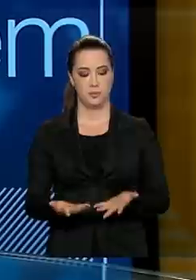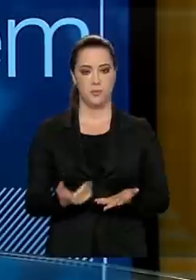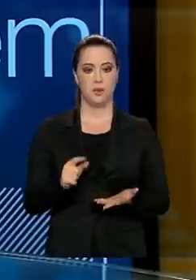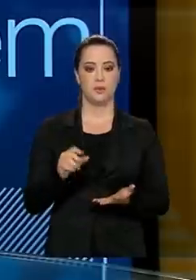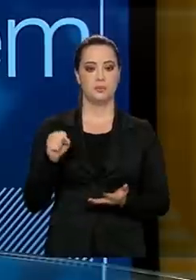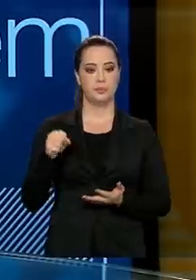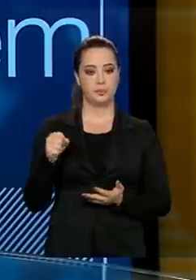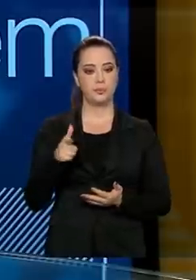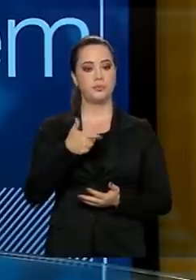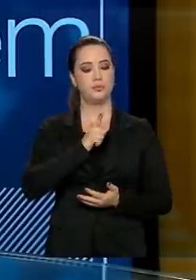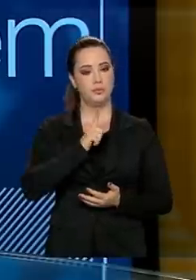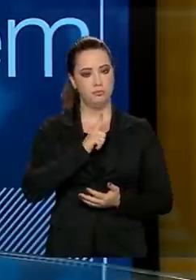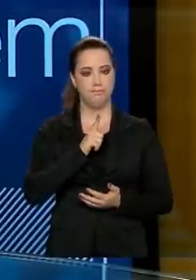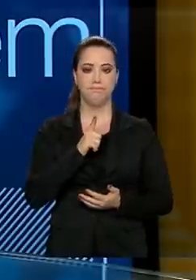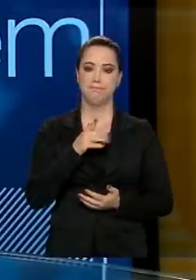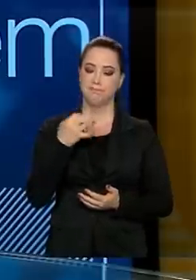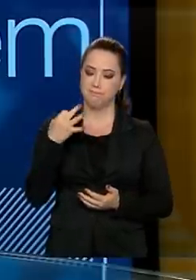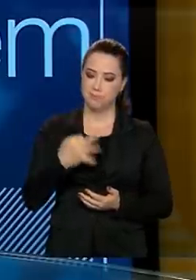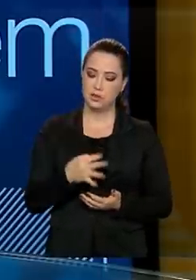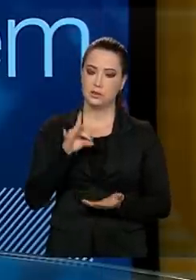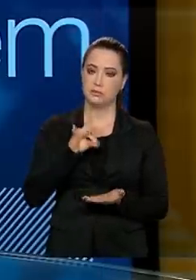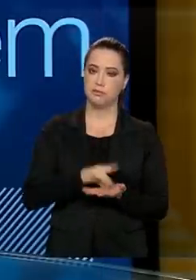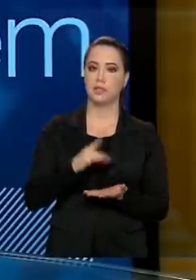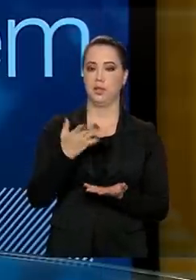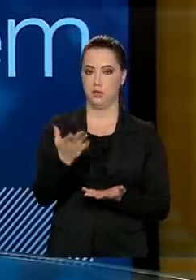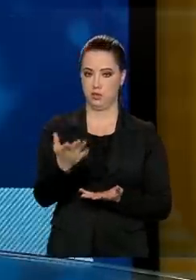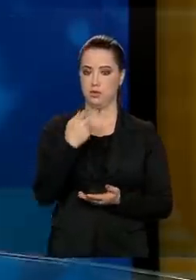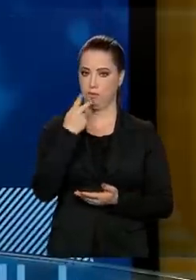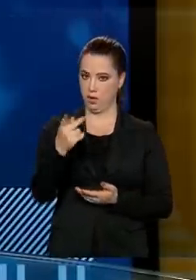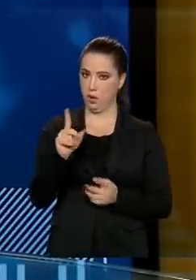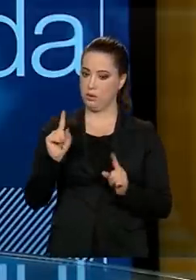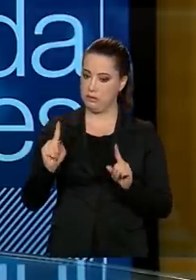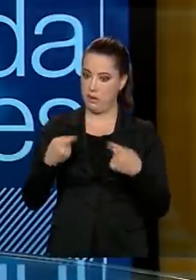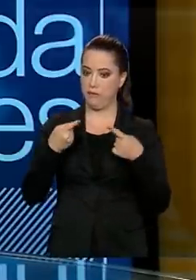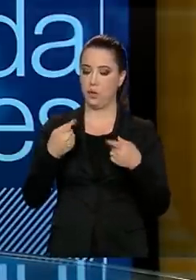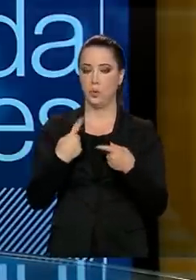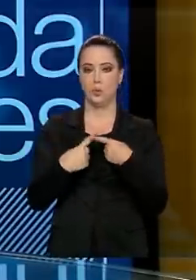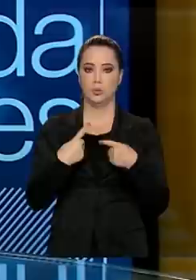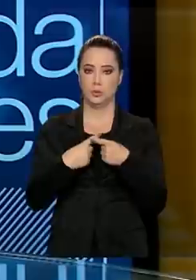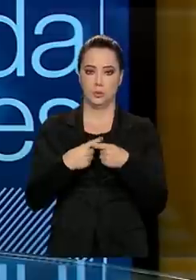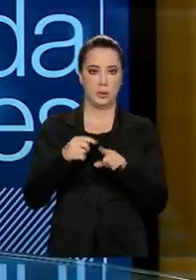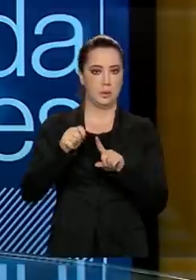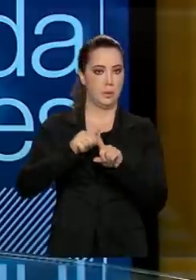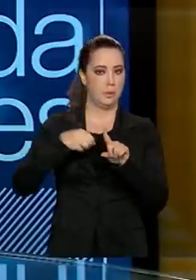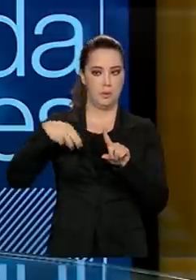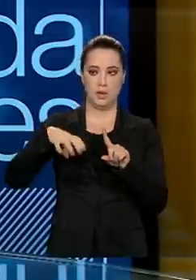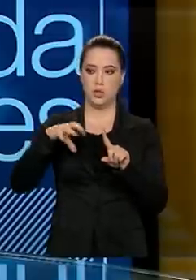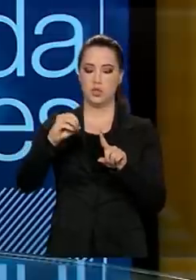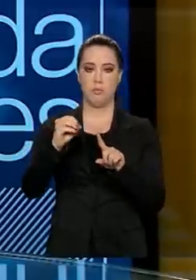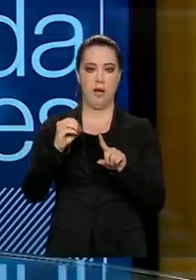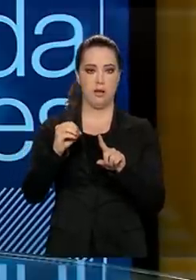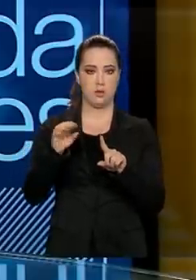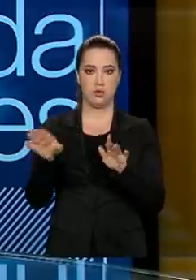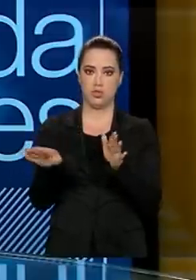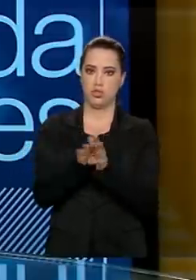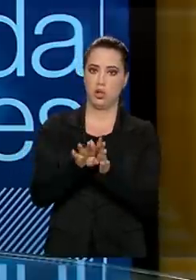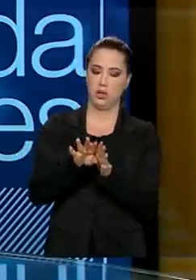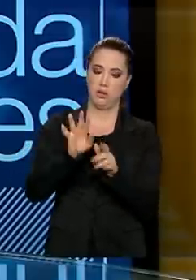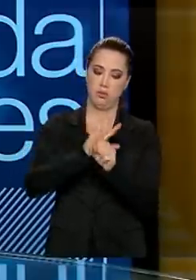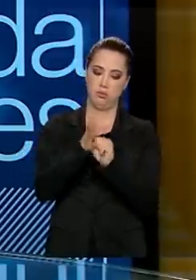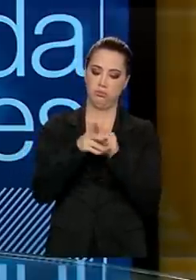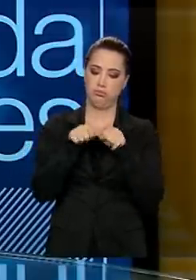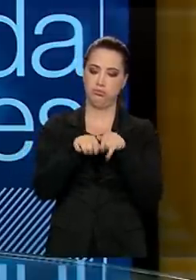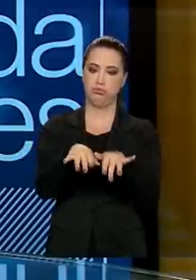Sim, você tem razão. Foi um desafio ali no mês de março, quando a pandemia estoura no Brasil, mas nós